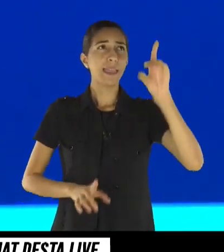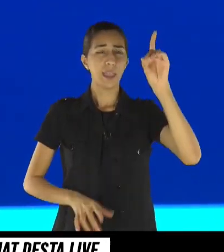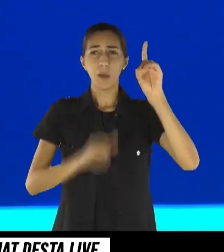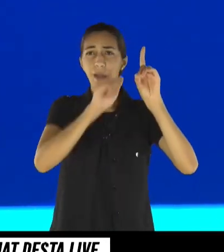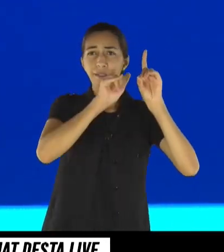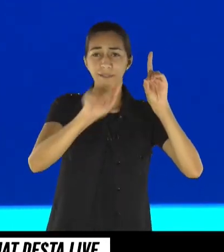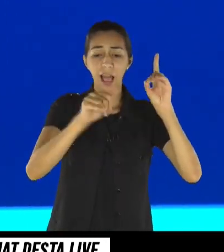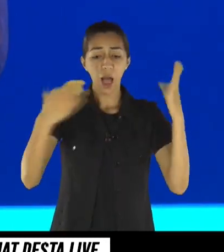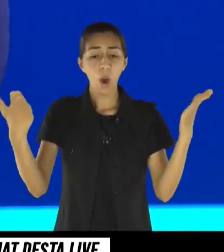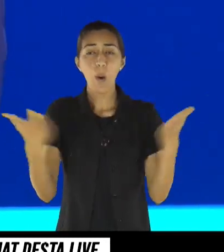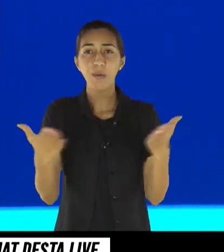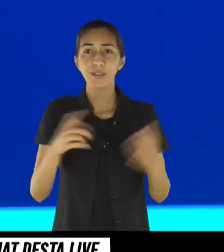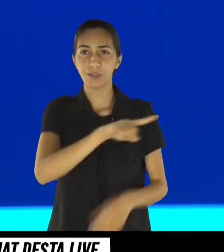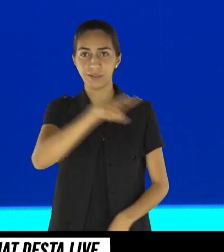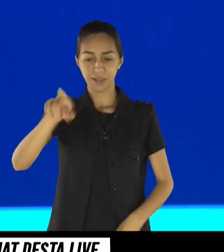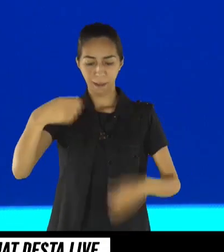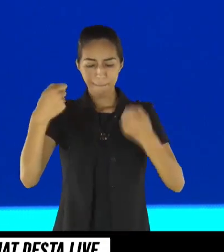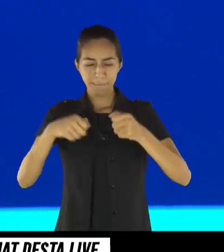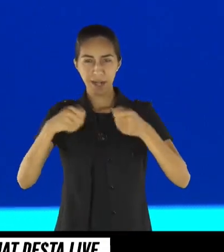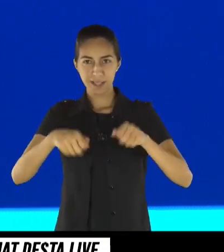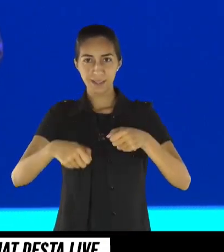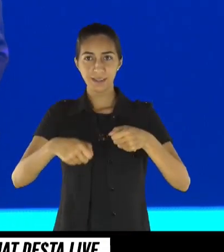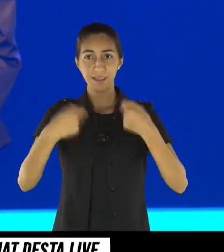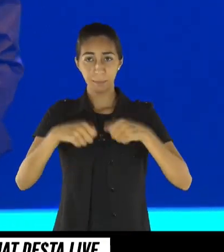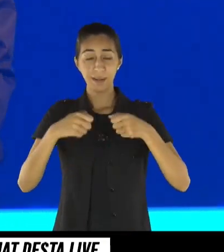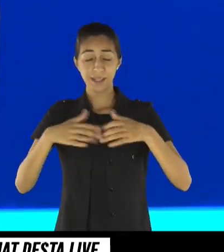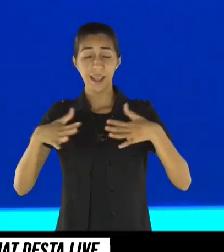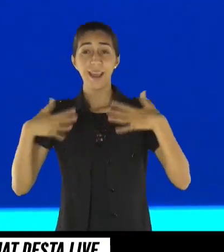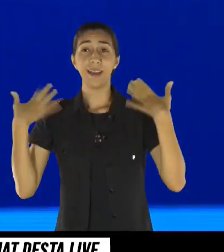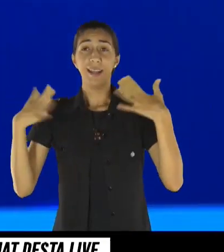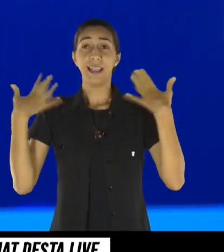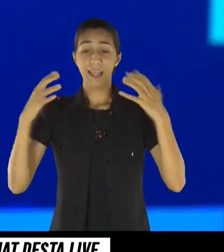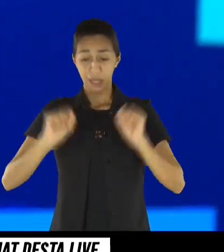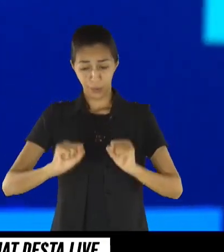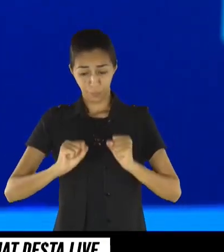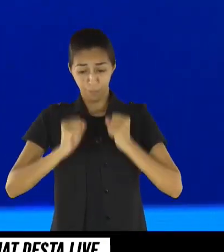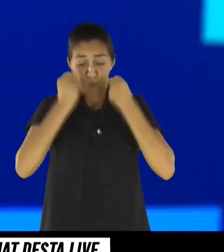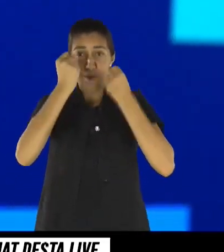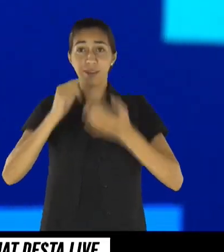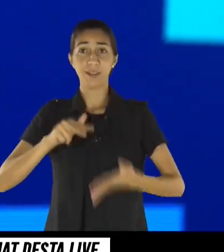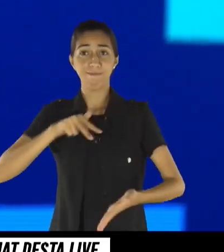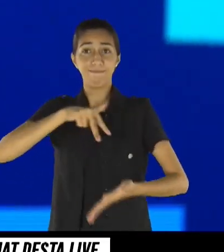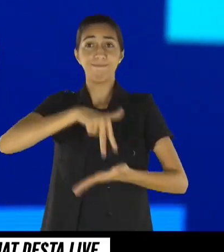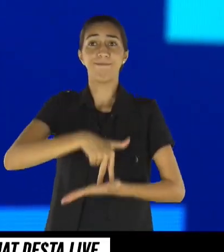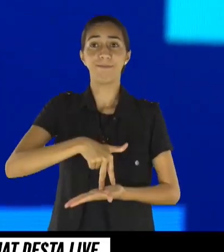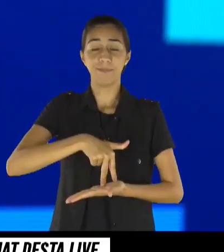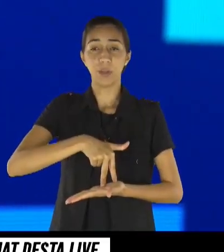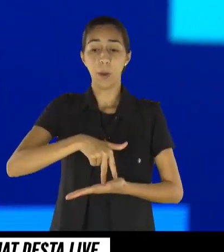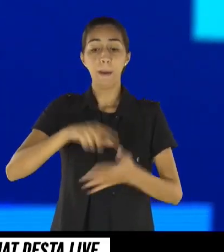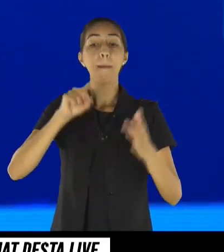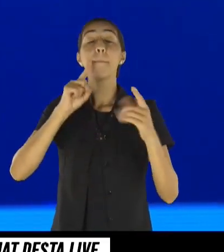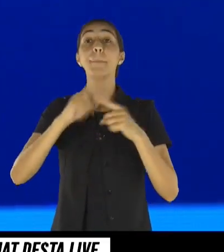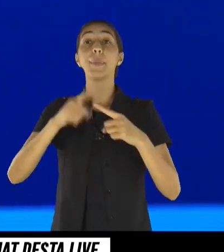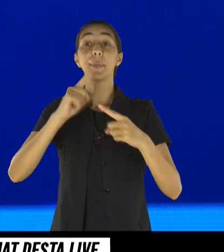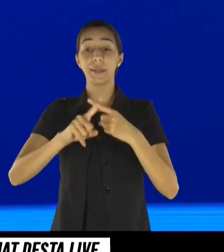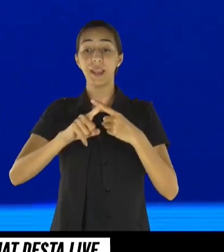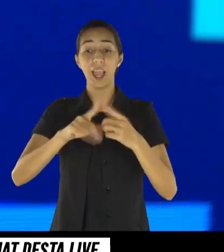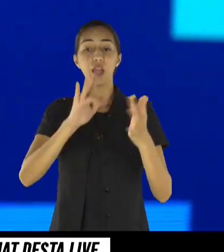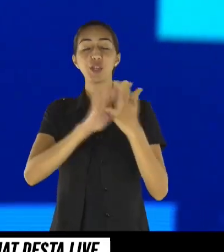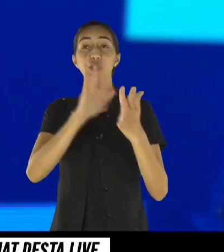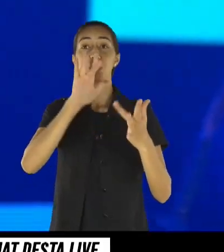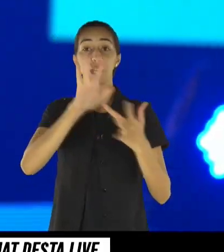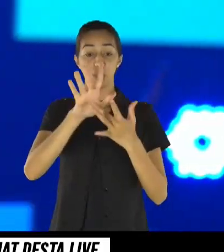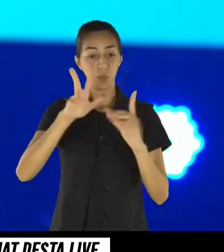não. Continue em frente. Jesus disse que ele venceu o mundo e nós venceremos também. Você crê que você vai